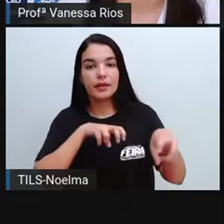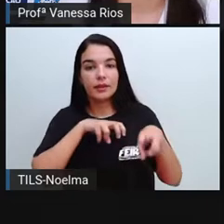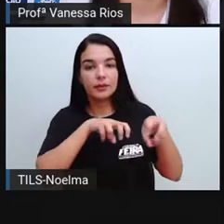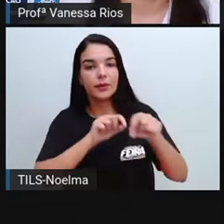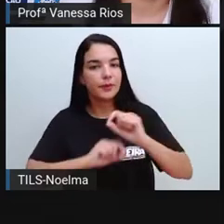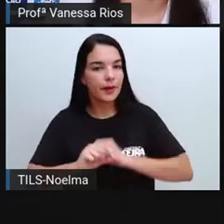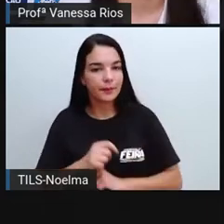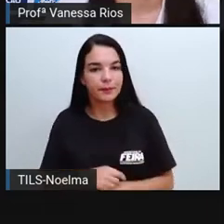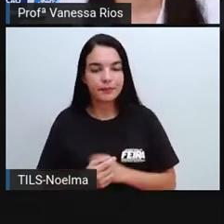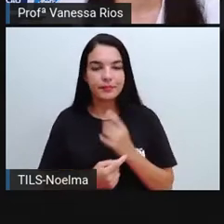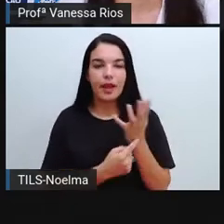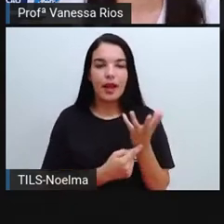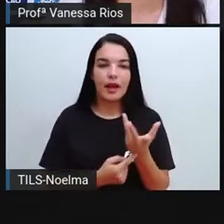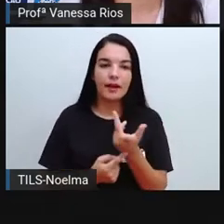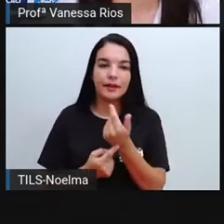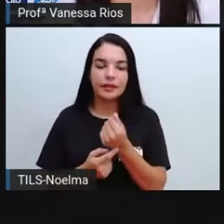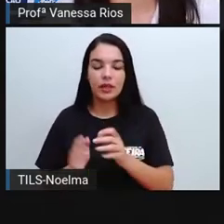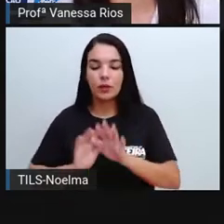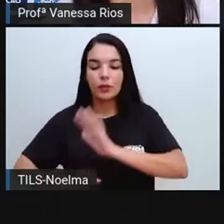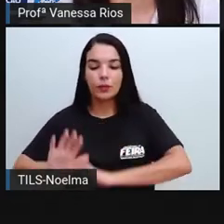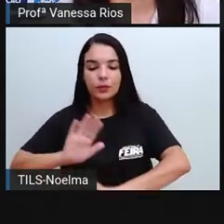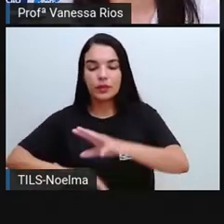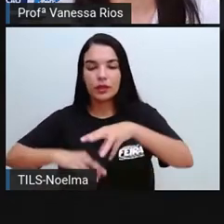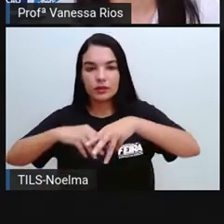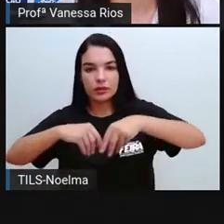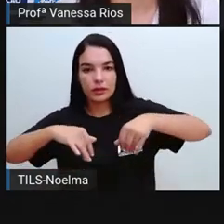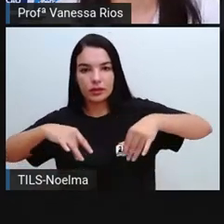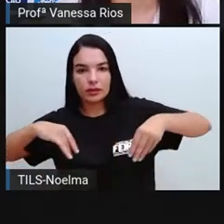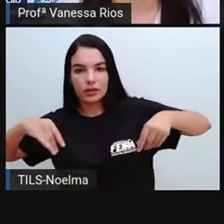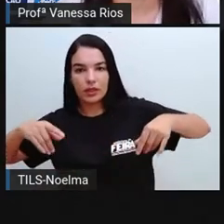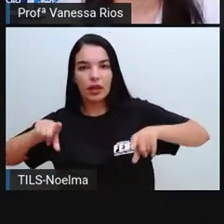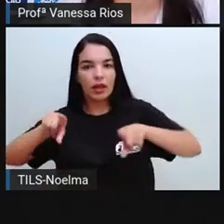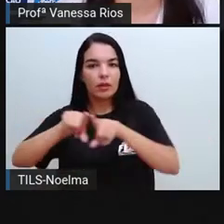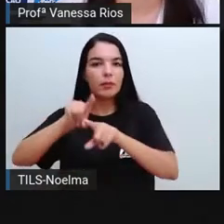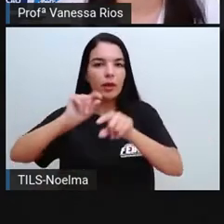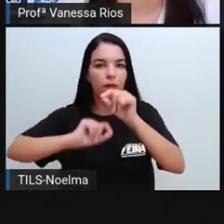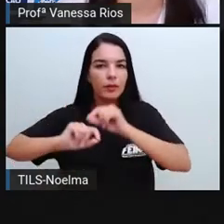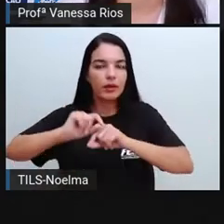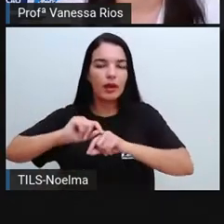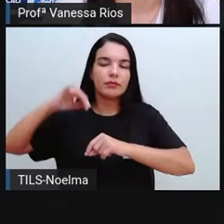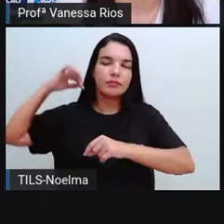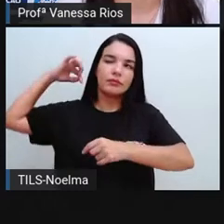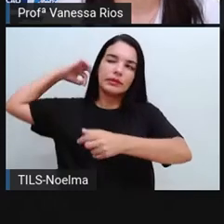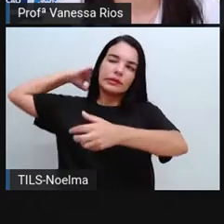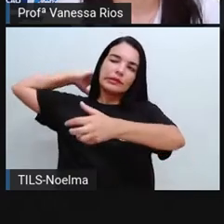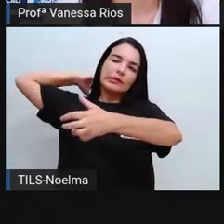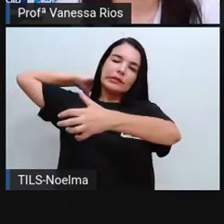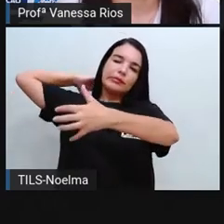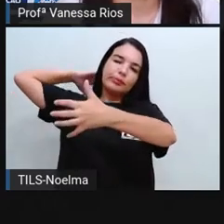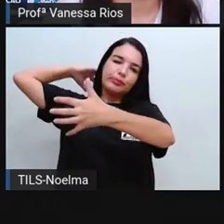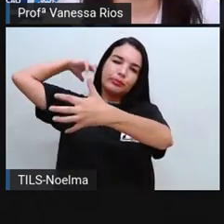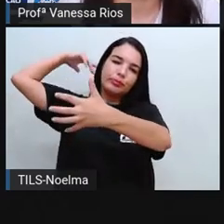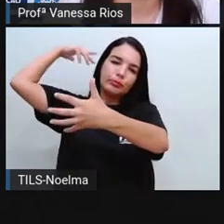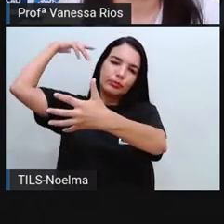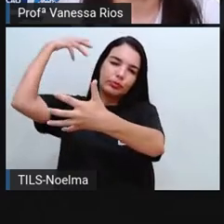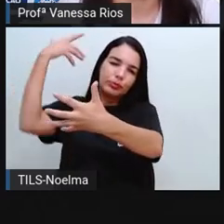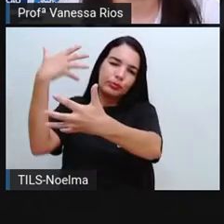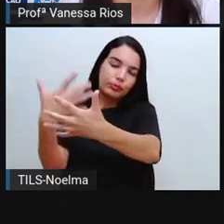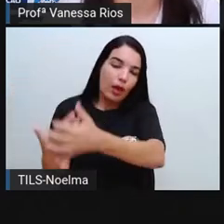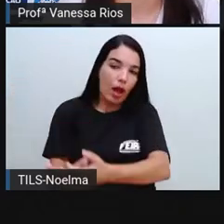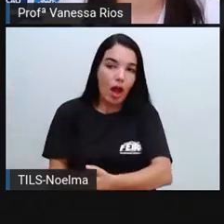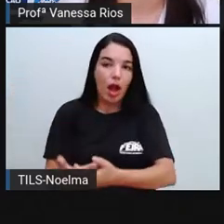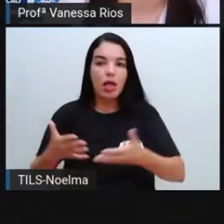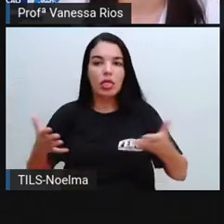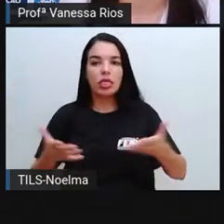cultivar a terra e que por meio dessa atividade milenar, porque aí ela existe há muitos anos atrás,